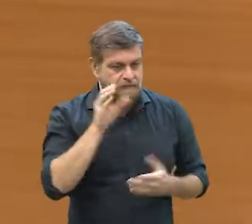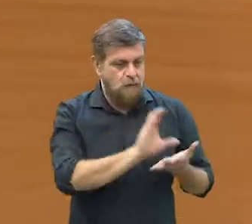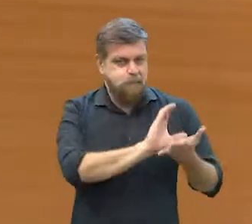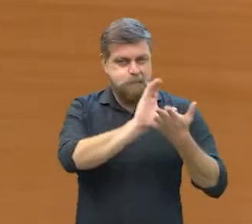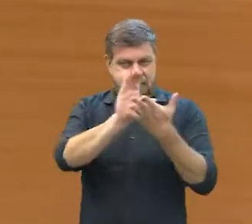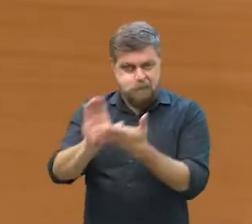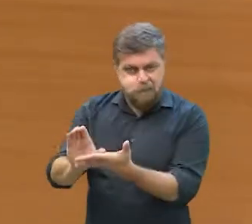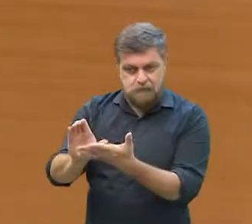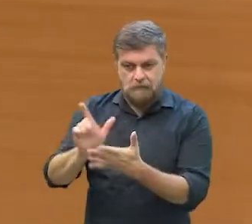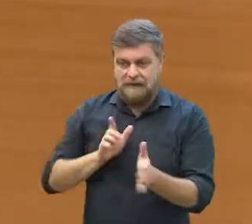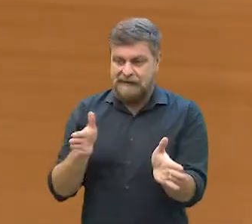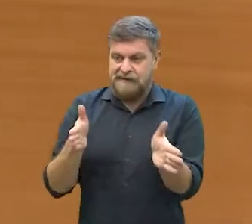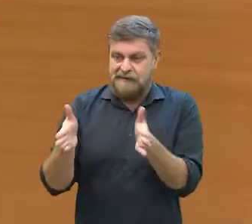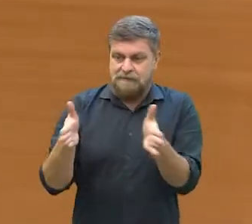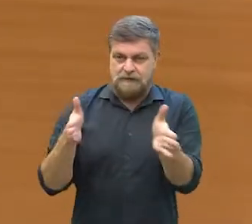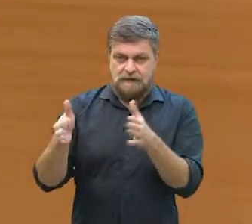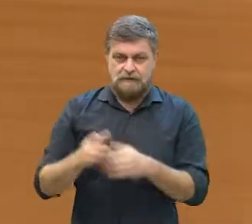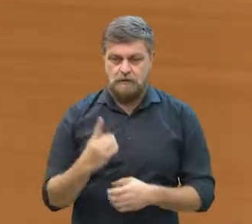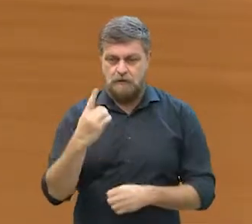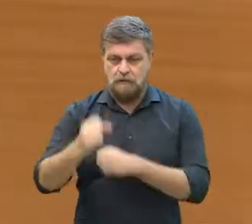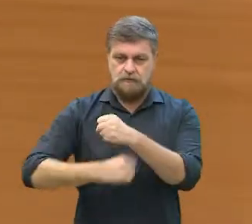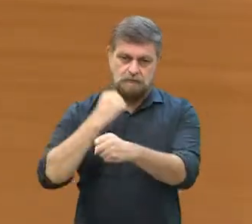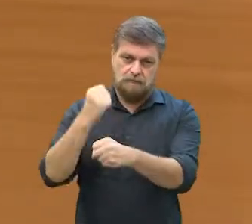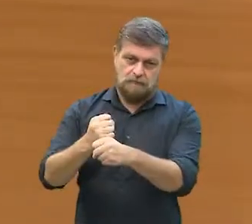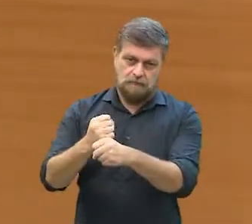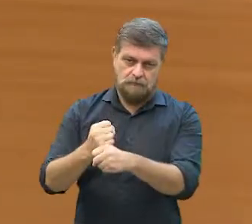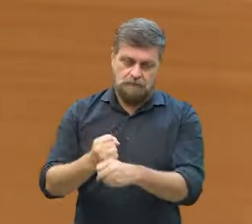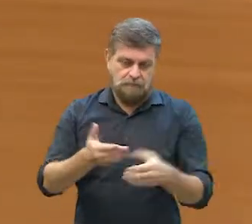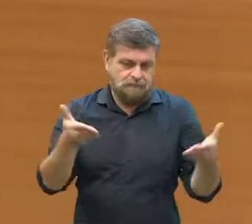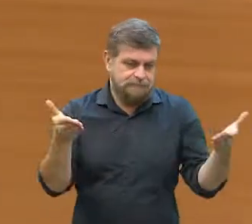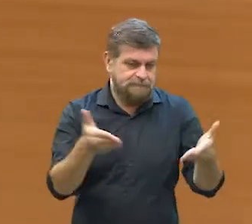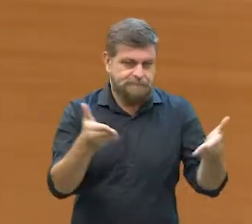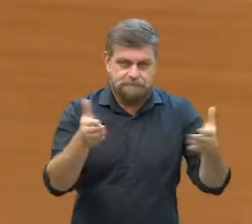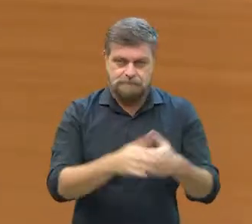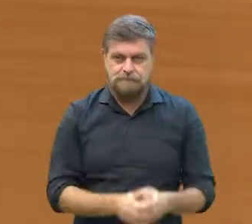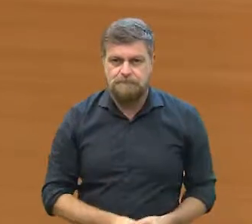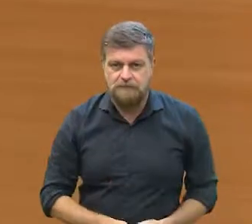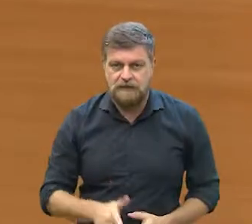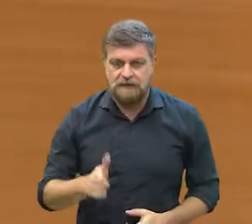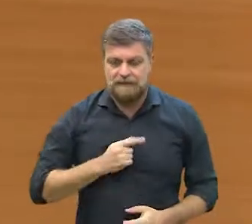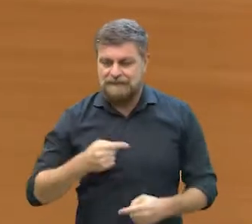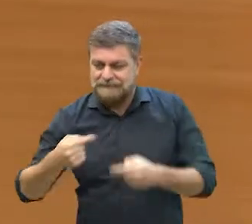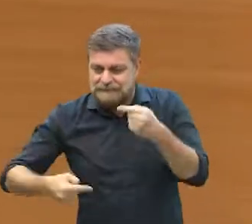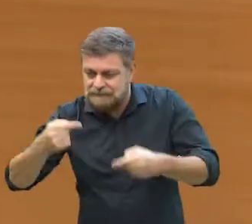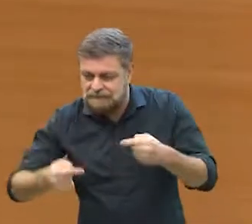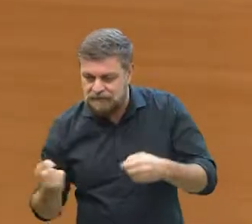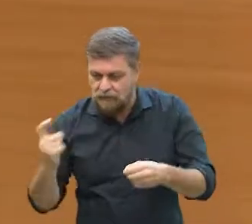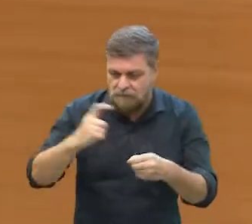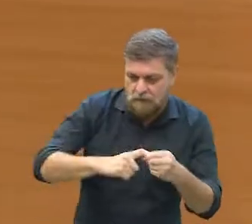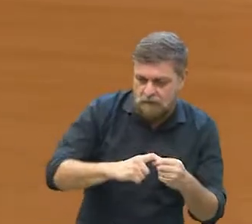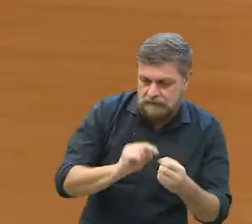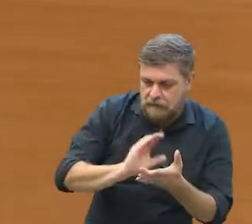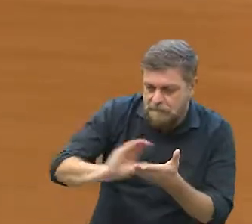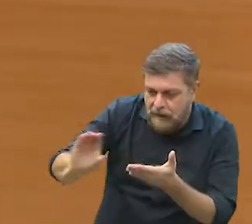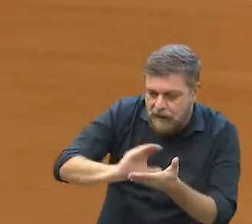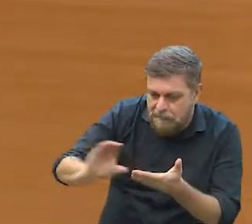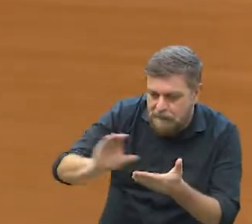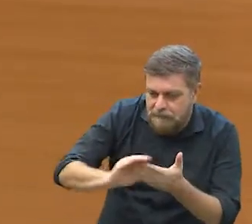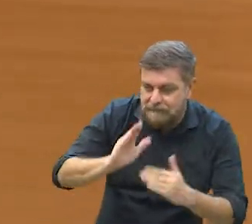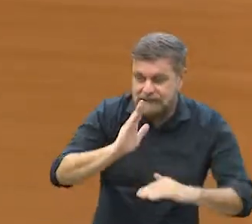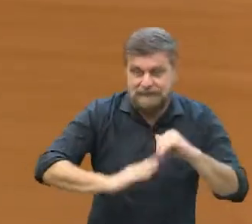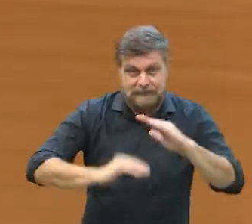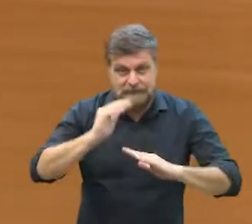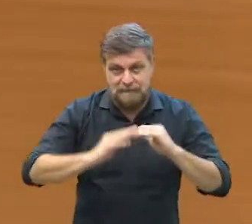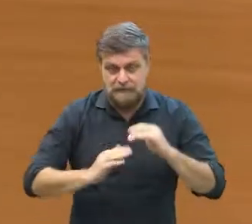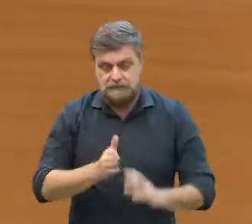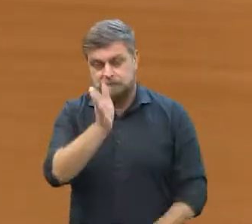auxílio emergencial foi um auxílio temporário. Ele durou um ano e agora tem uma discussão se volta, se não volta. Mas, na prática,